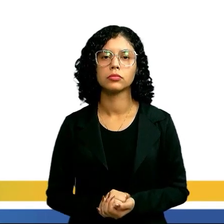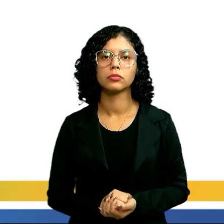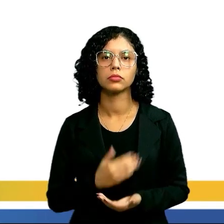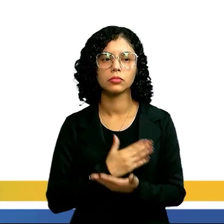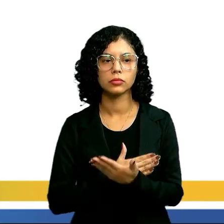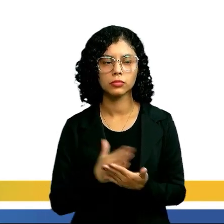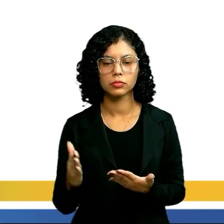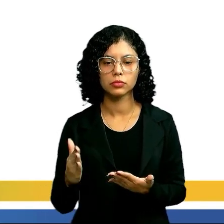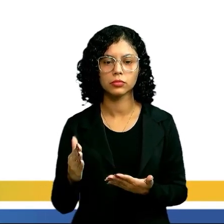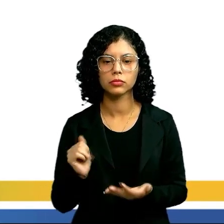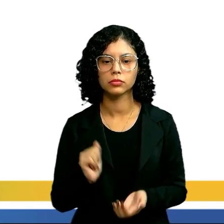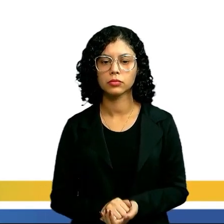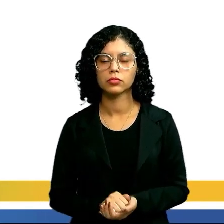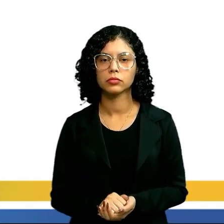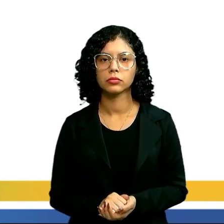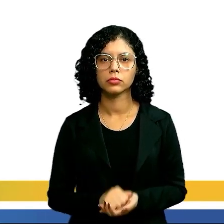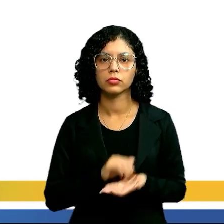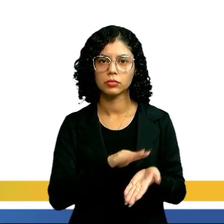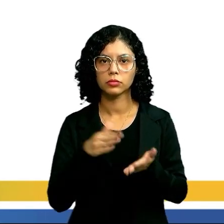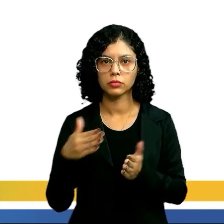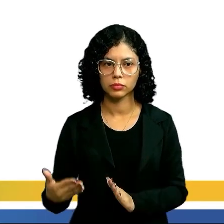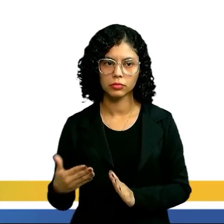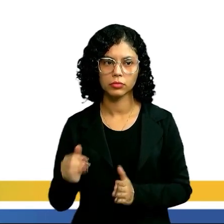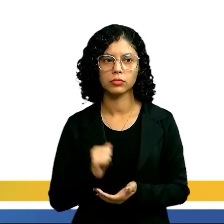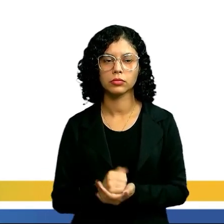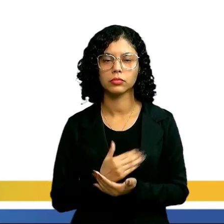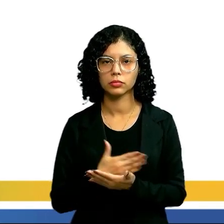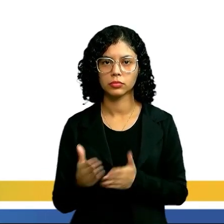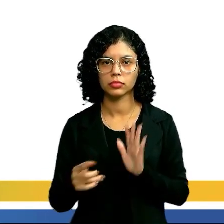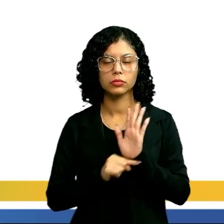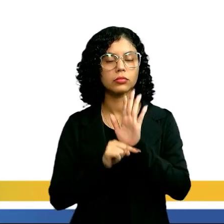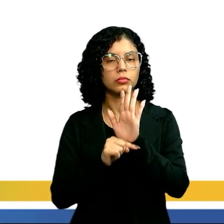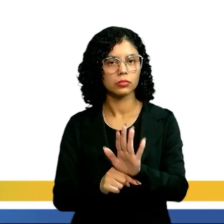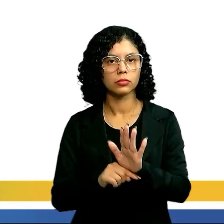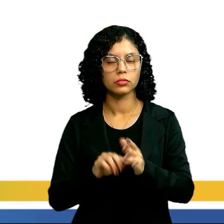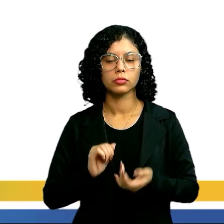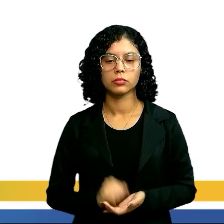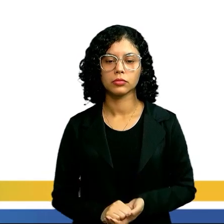inicial, tá? Que é a parte inicial dela, que a gente mostrou lá na figura.